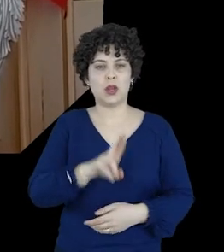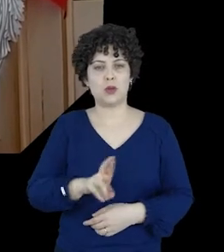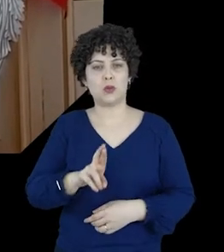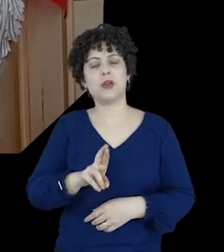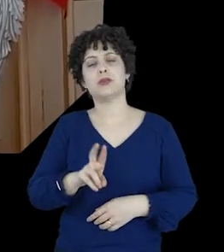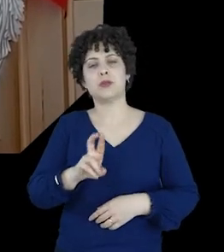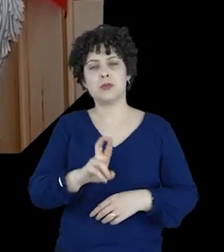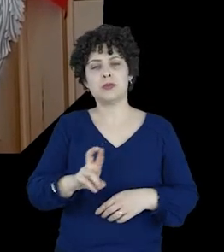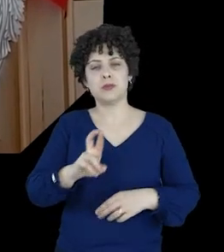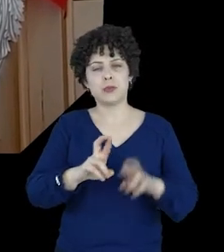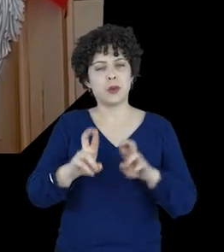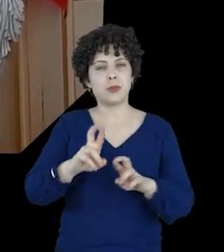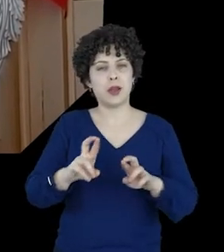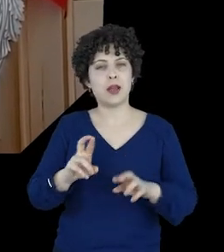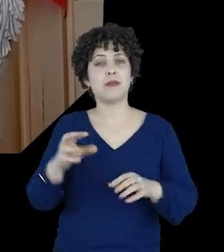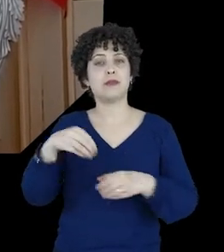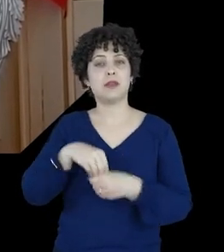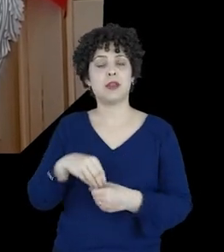na França,